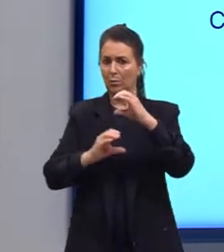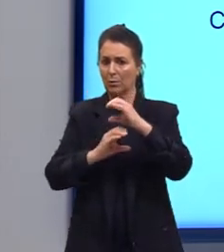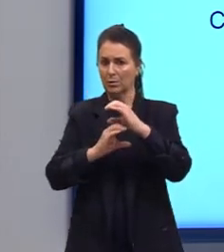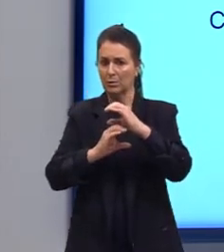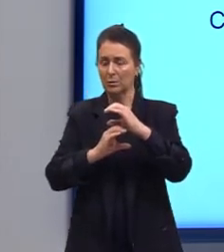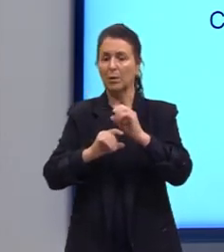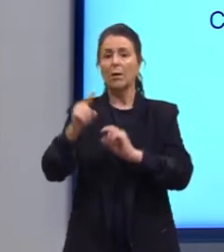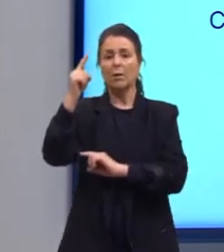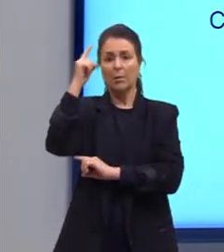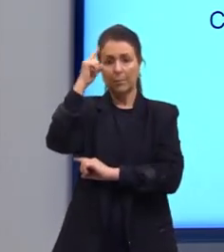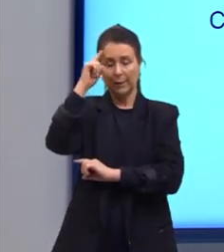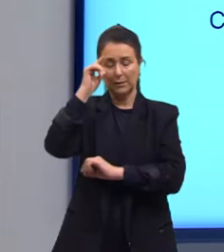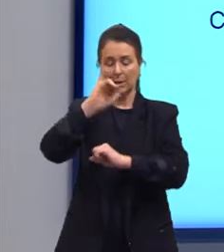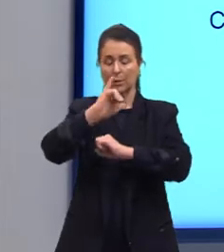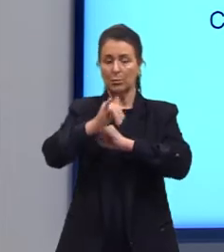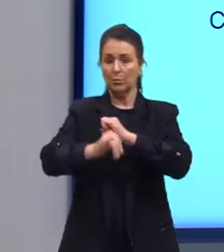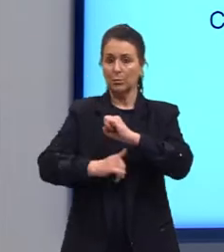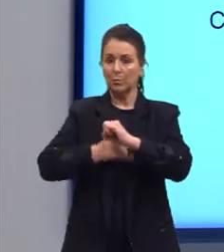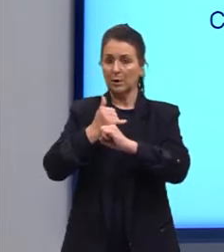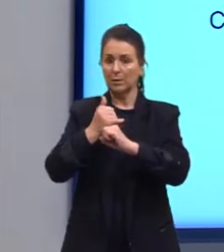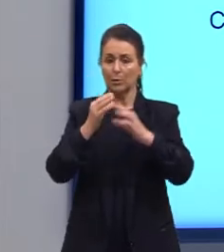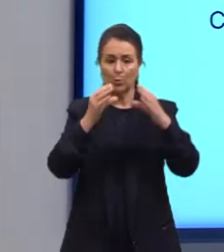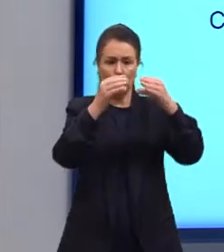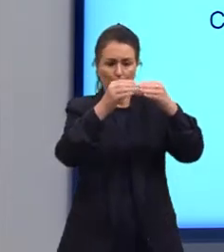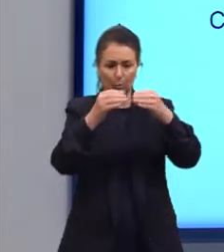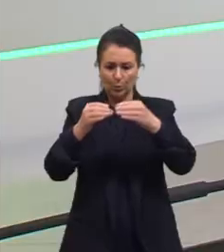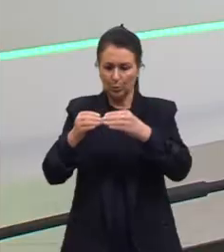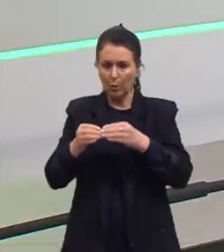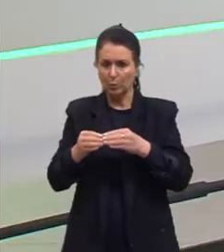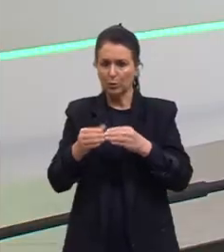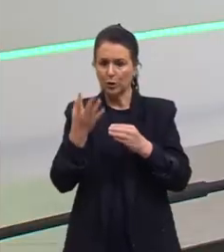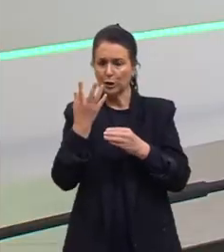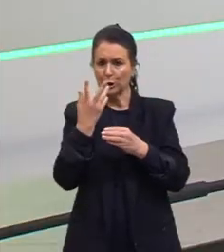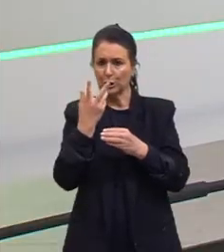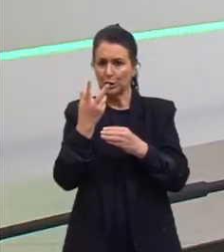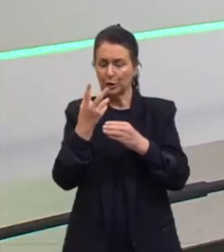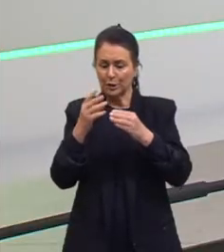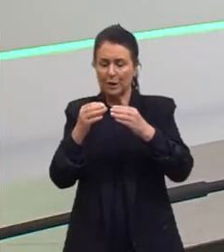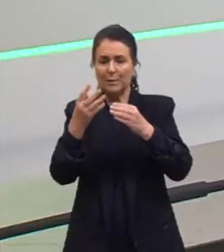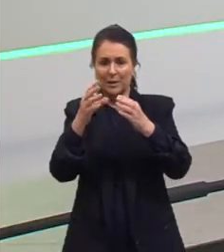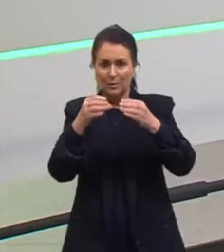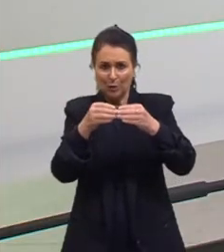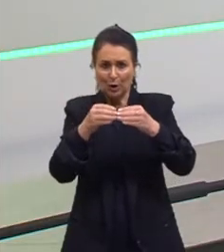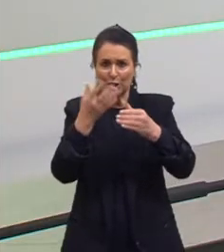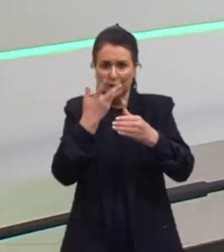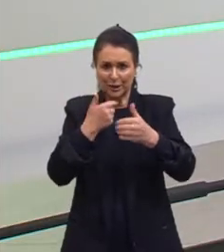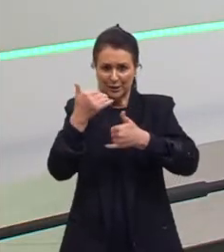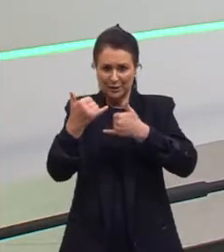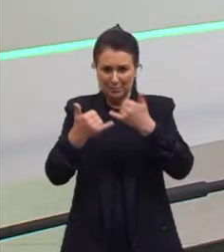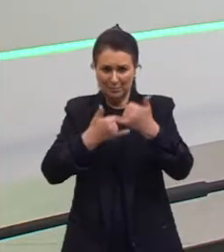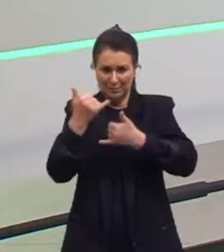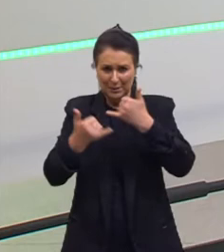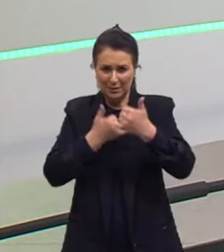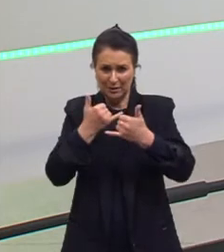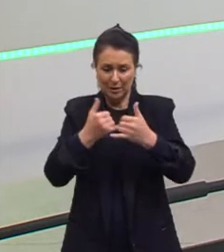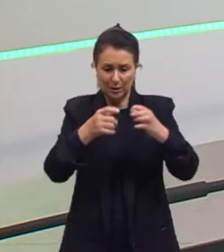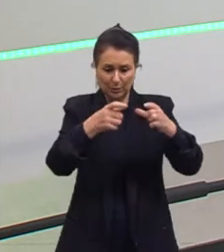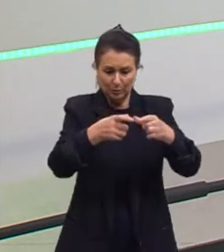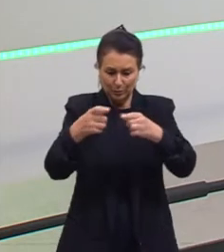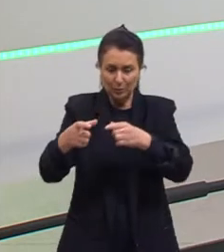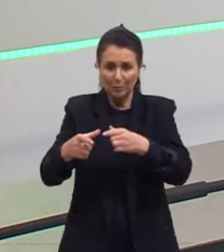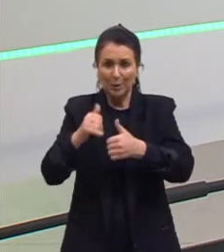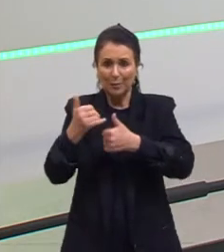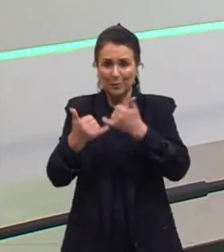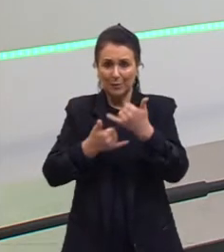Pensem que os átomos, eles são como blocos, blocos de criança, aqueles brinquedinhos de criança, que com a mesma quantidade de bloco, com as